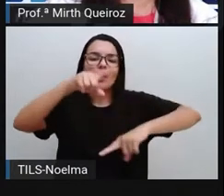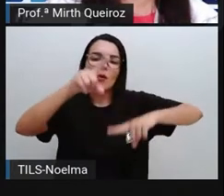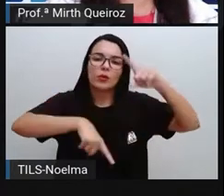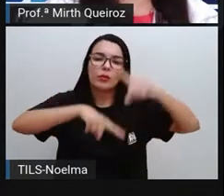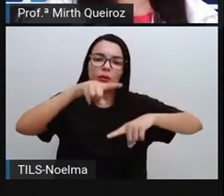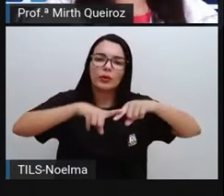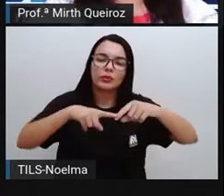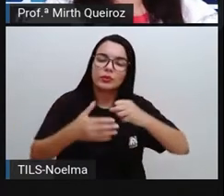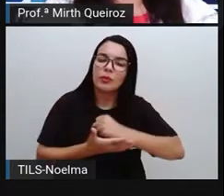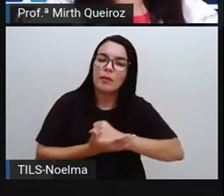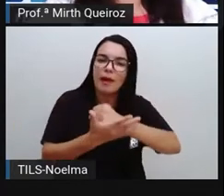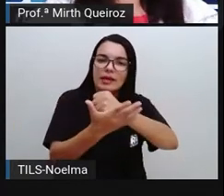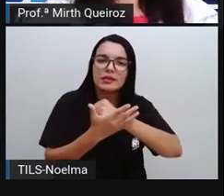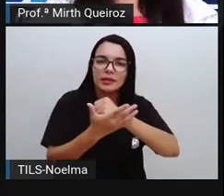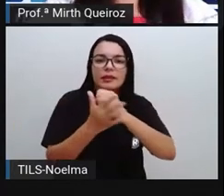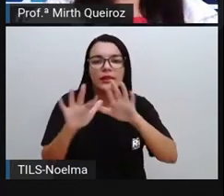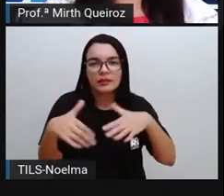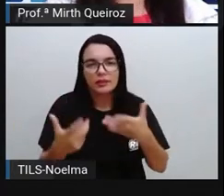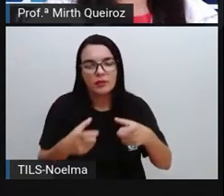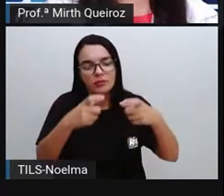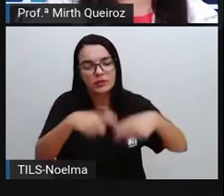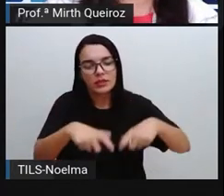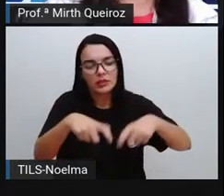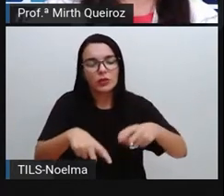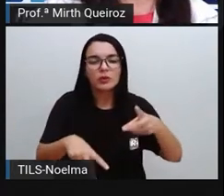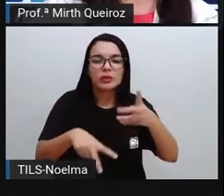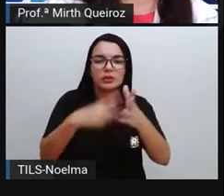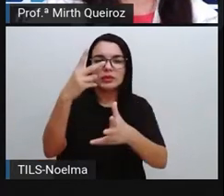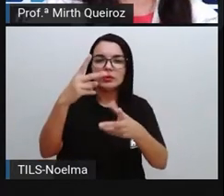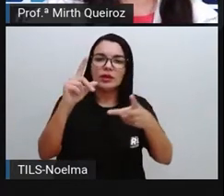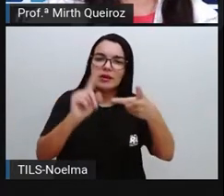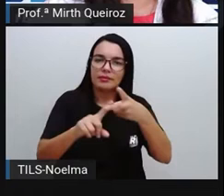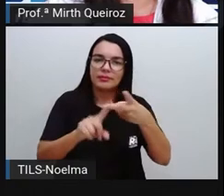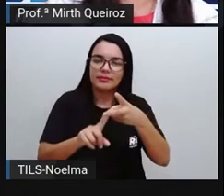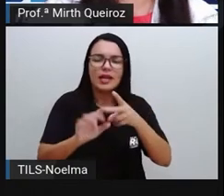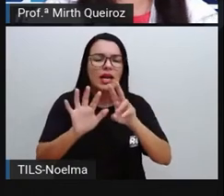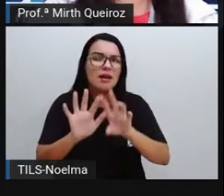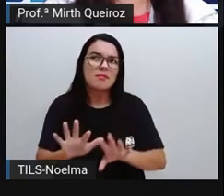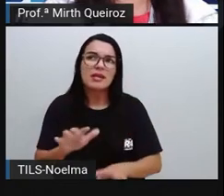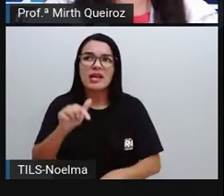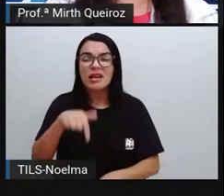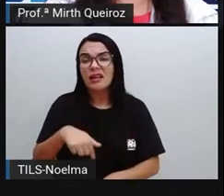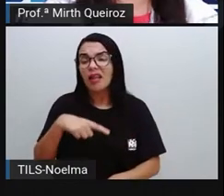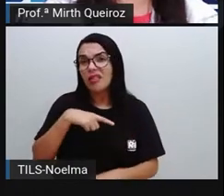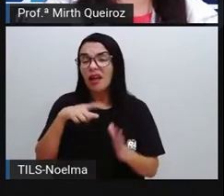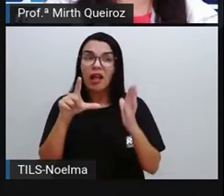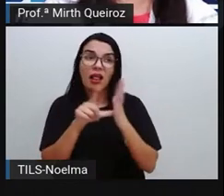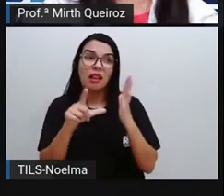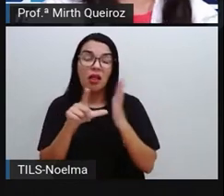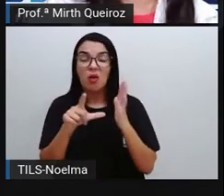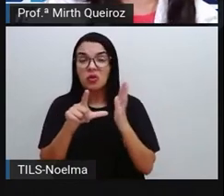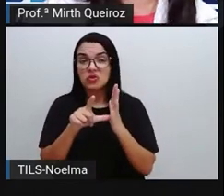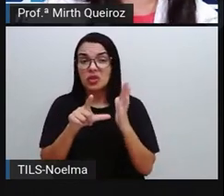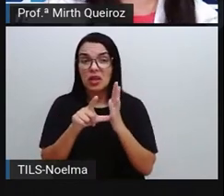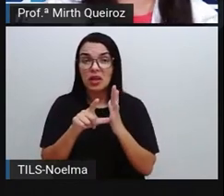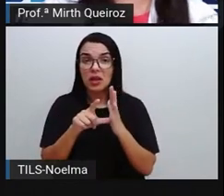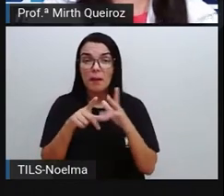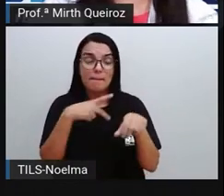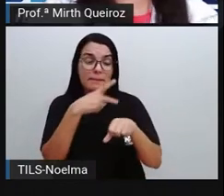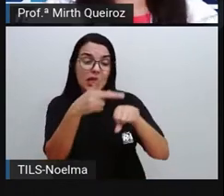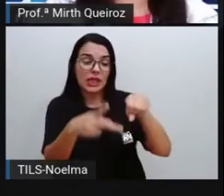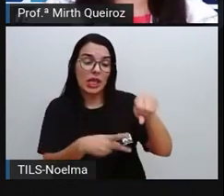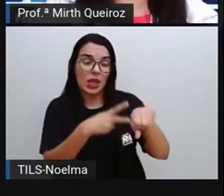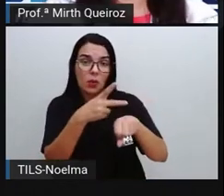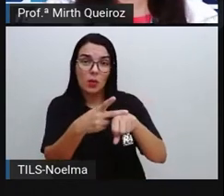vai chamar de setor secundário. Ah, Pró, mas aqui tem lojas de pneu